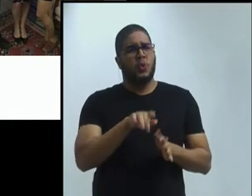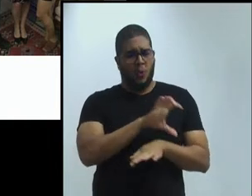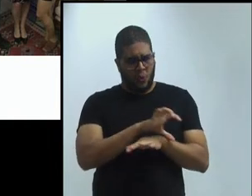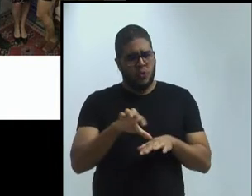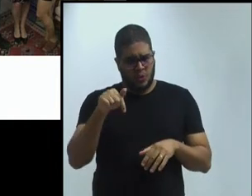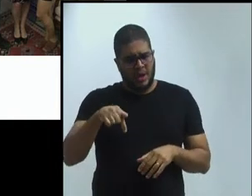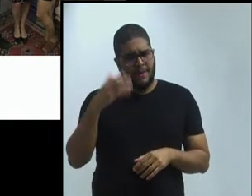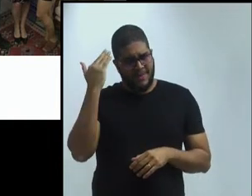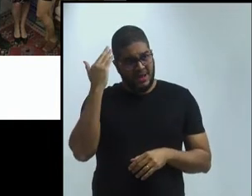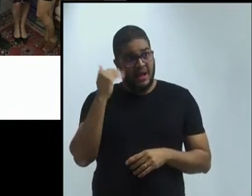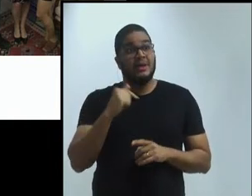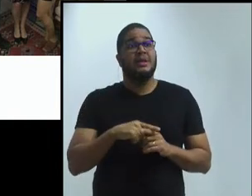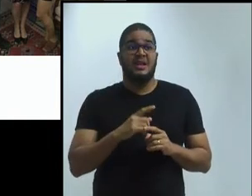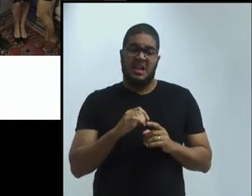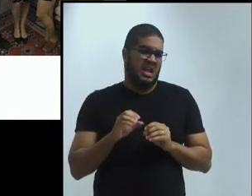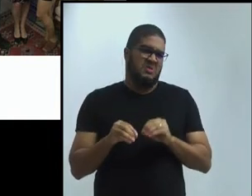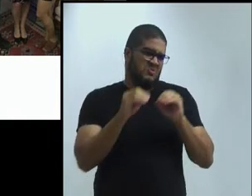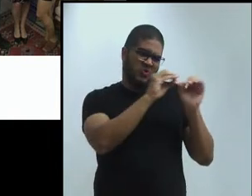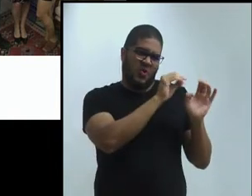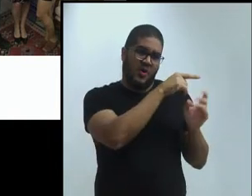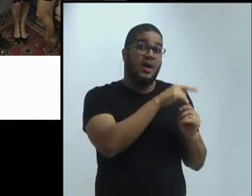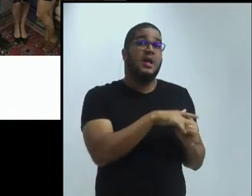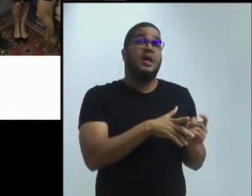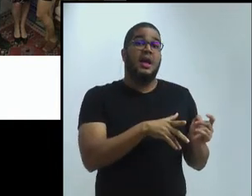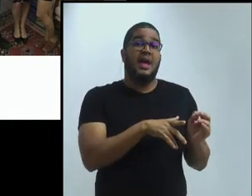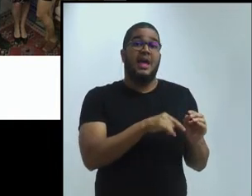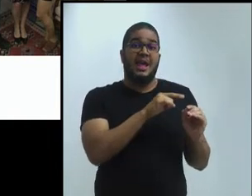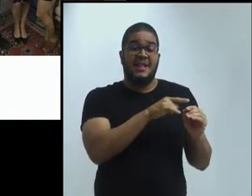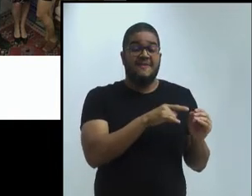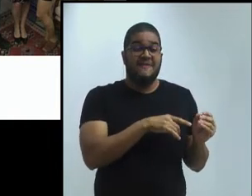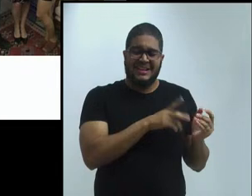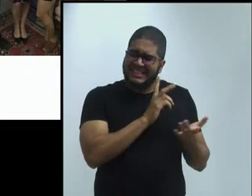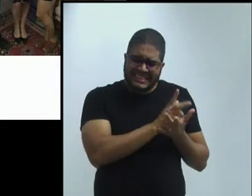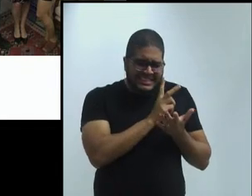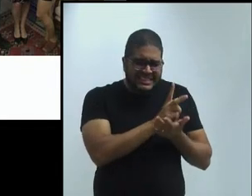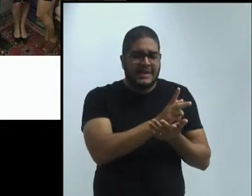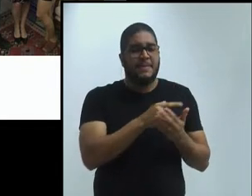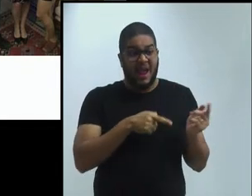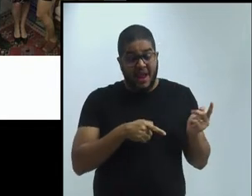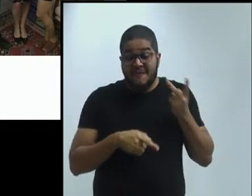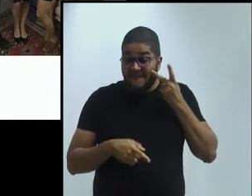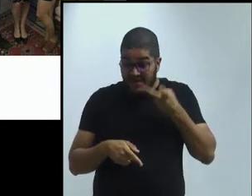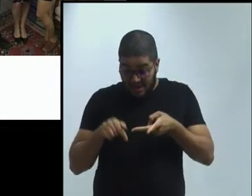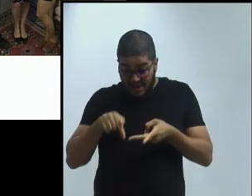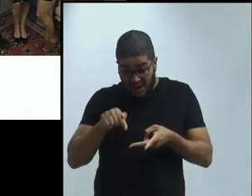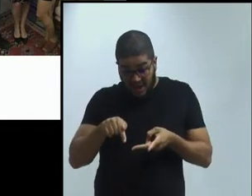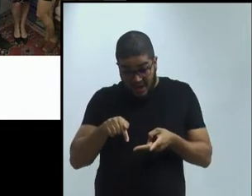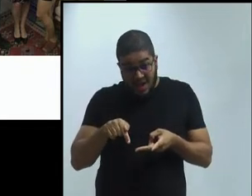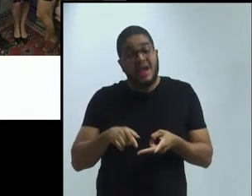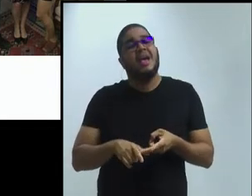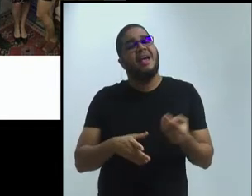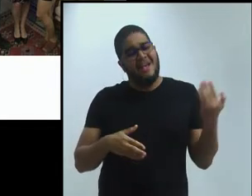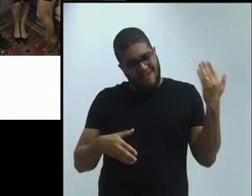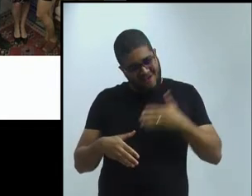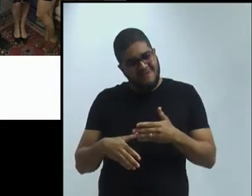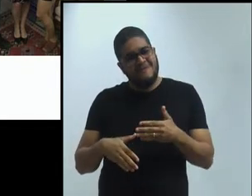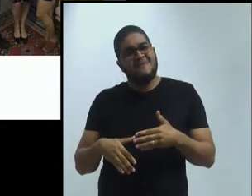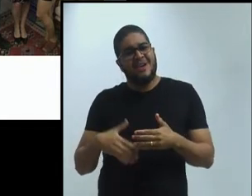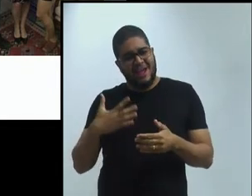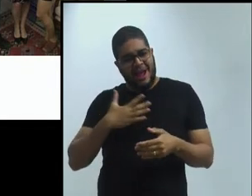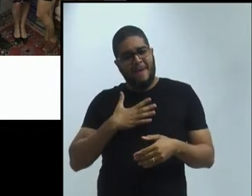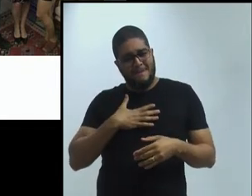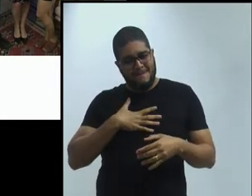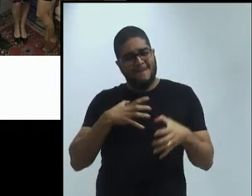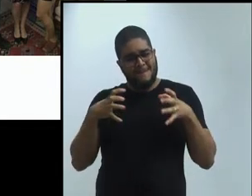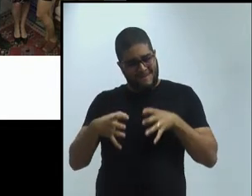faz filmes, ele é uma pessoa adorável. na última, nessa visita aí que vocês vão ver, que